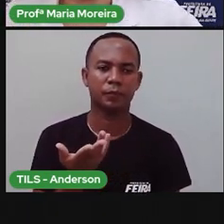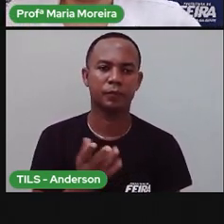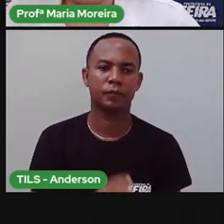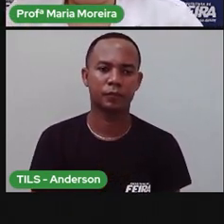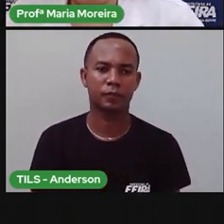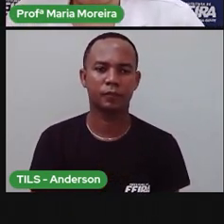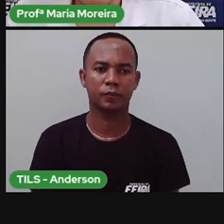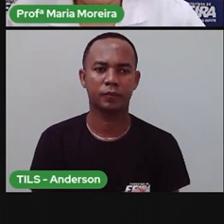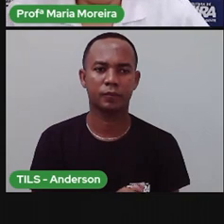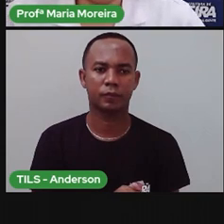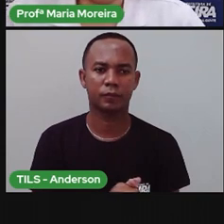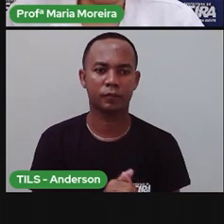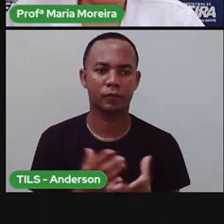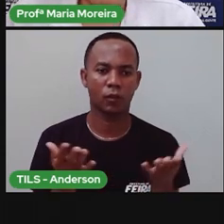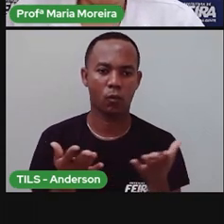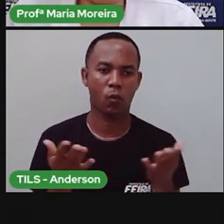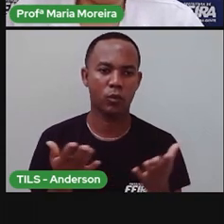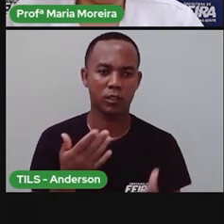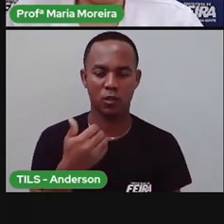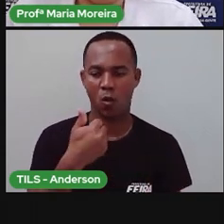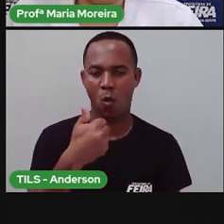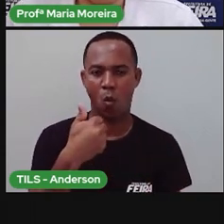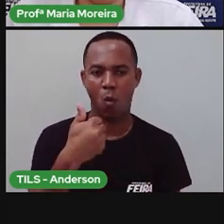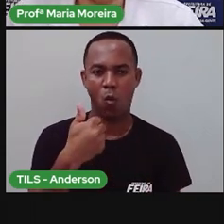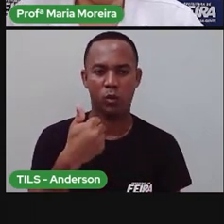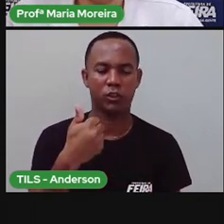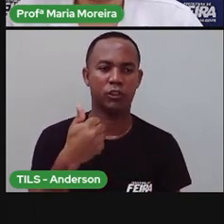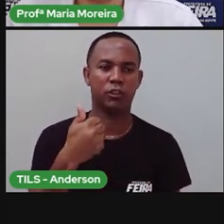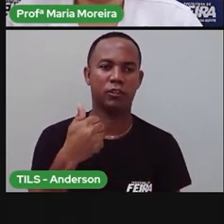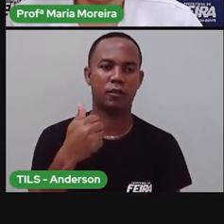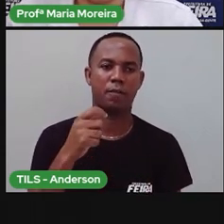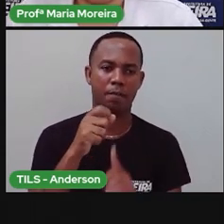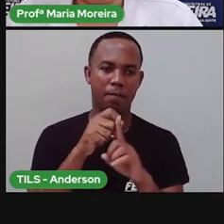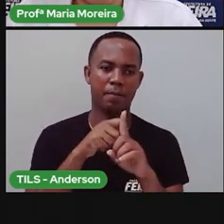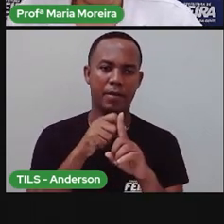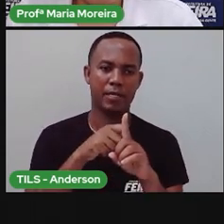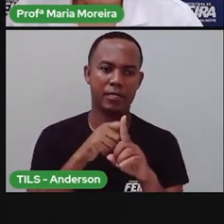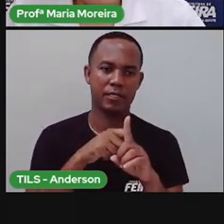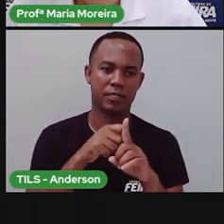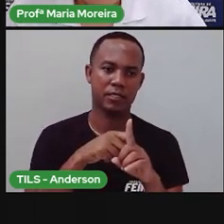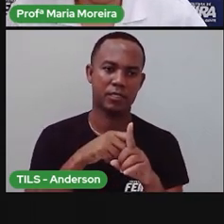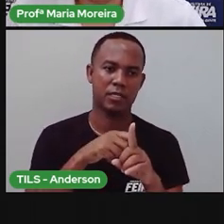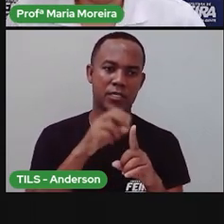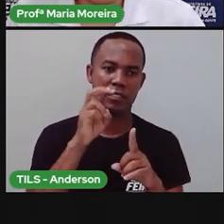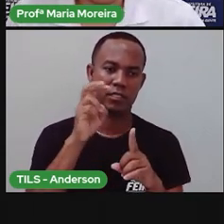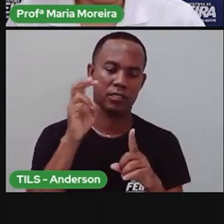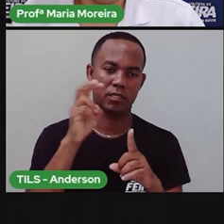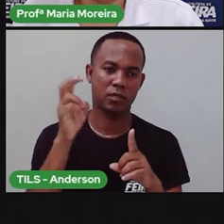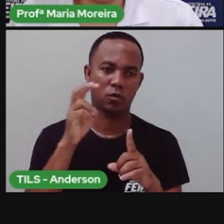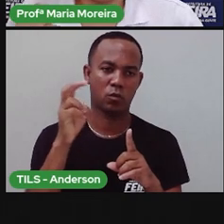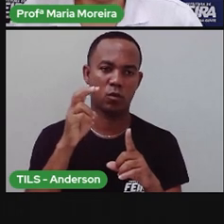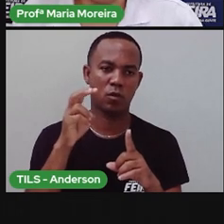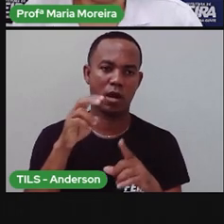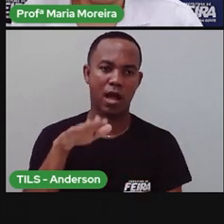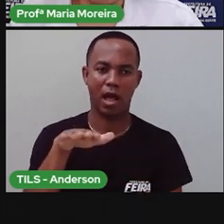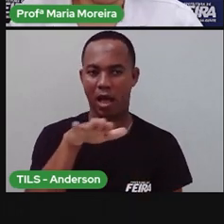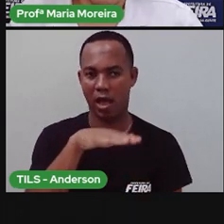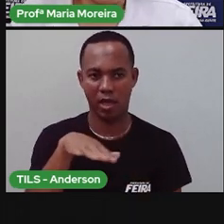Close. Bom, hoje, dia 11 do mês 5, né? De 2021. Área de conhecimento